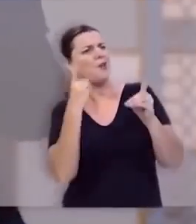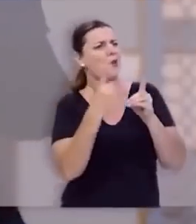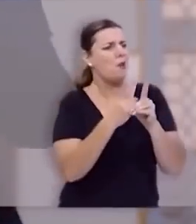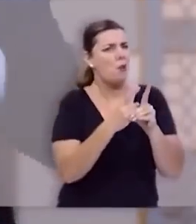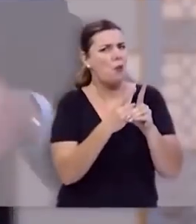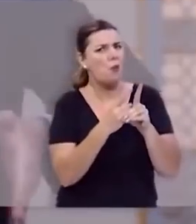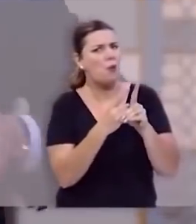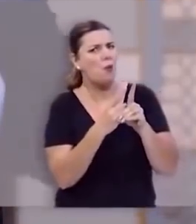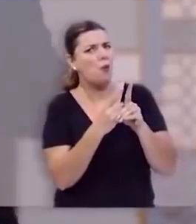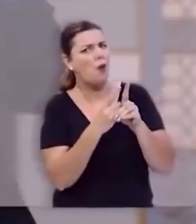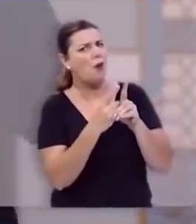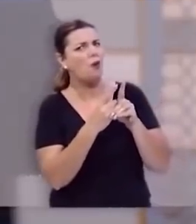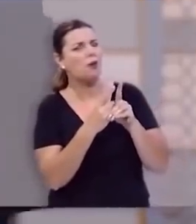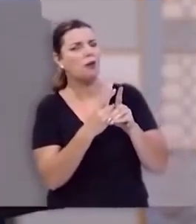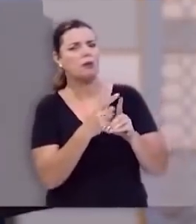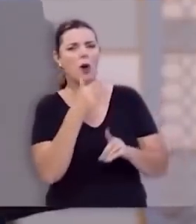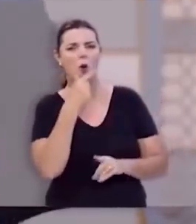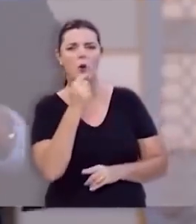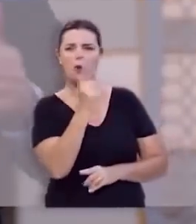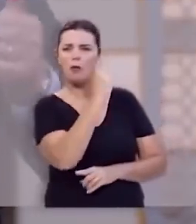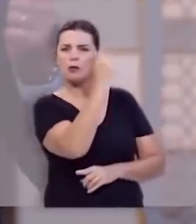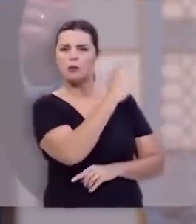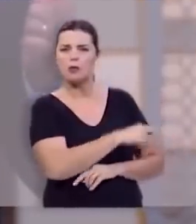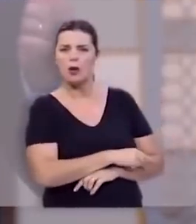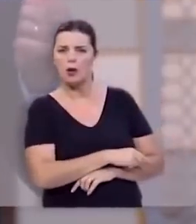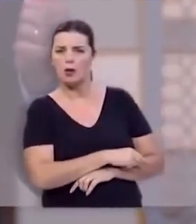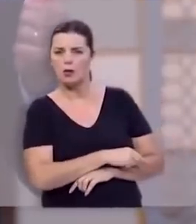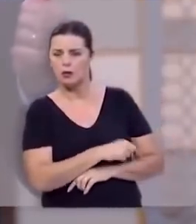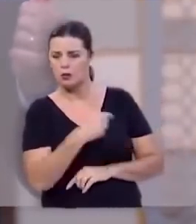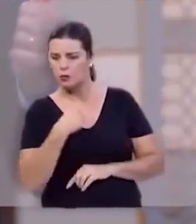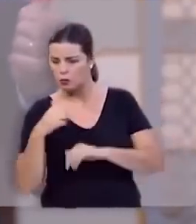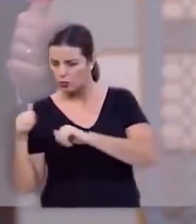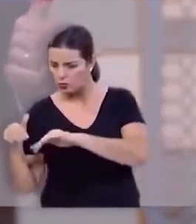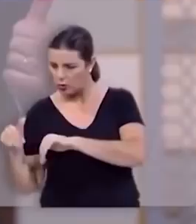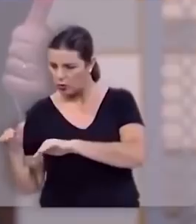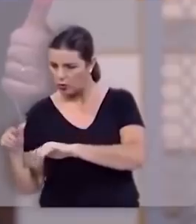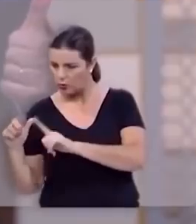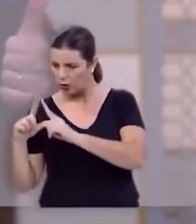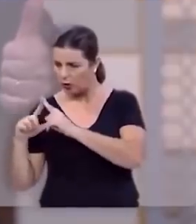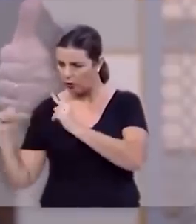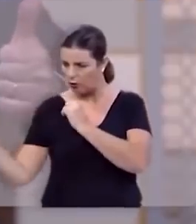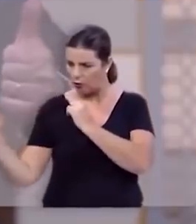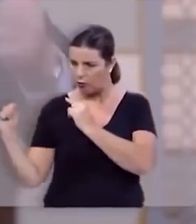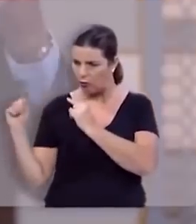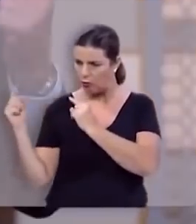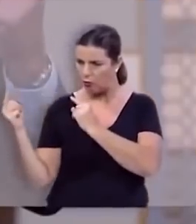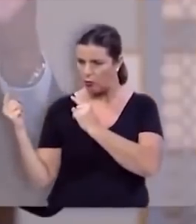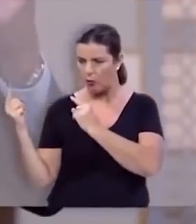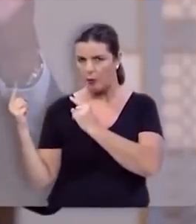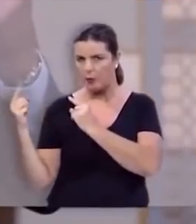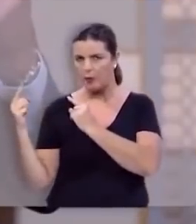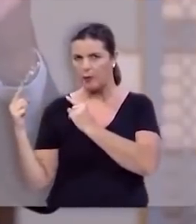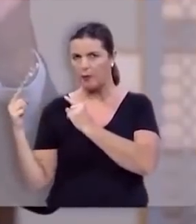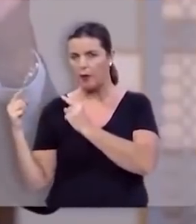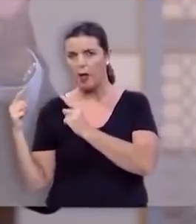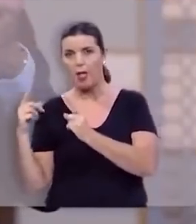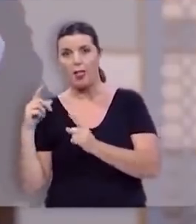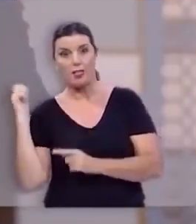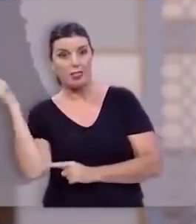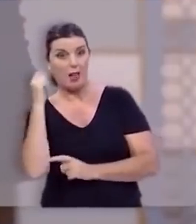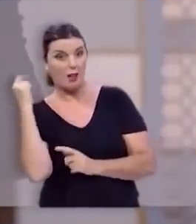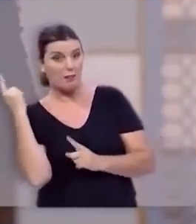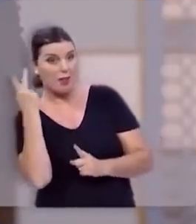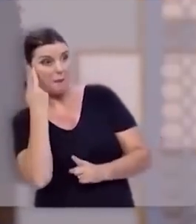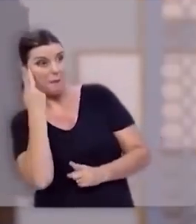encontro, melhor dizendo, de encontro ao Filisteu. Quando os soldados de Saúl corriam do gigante, Davi